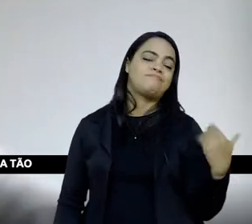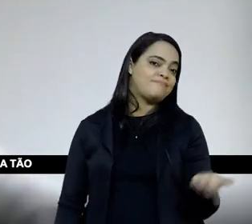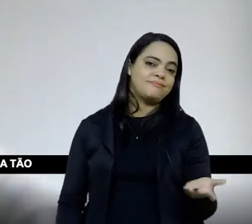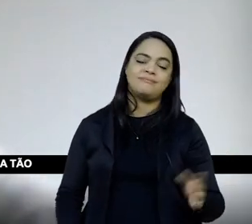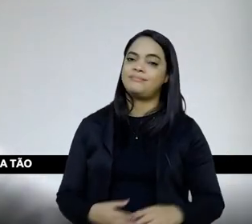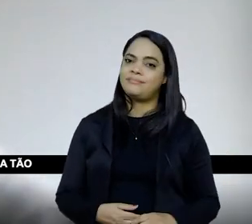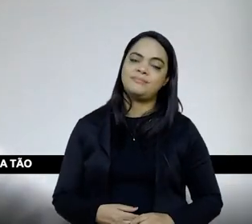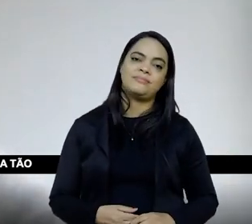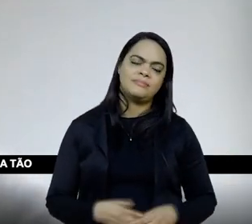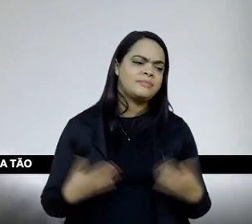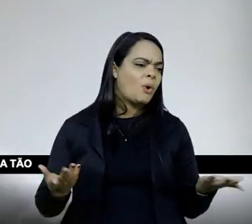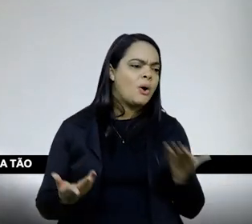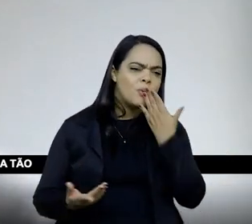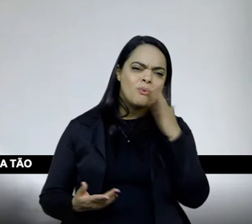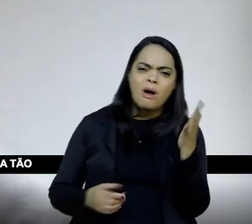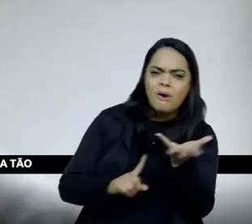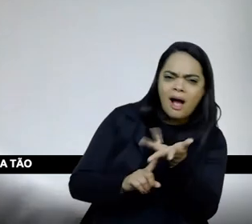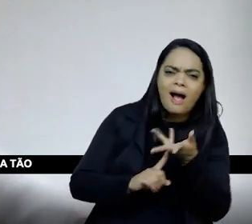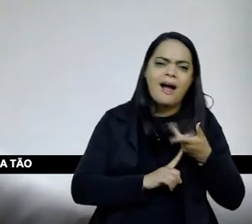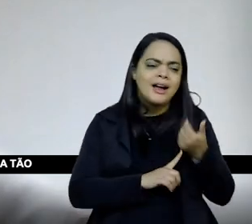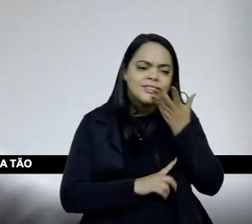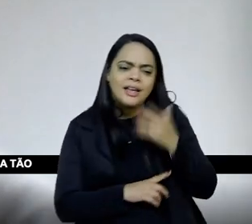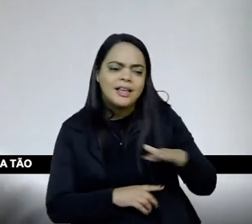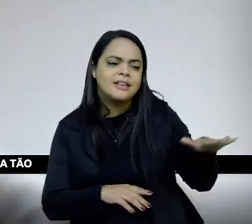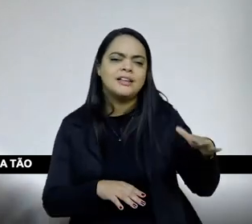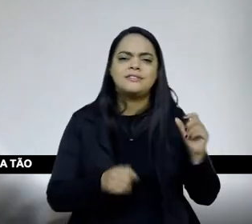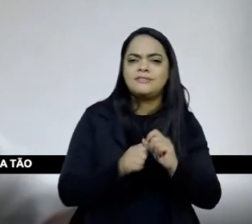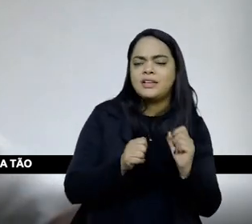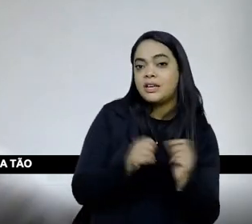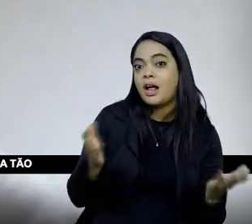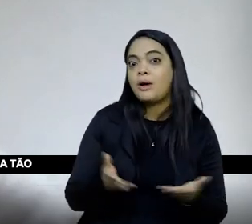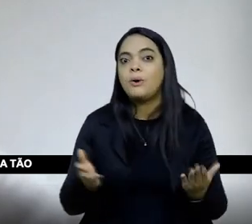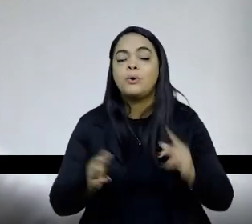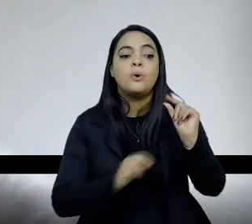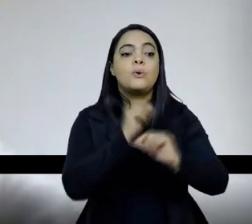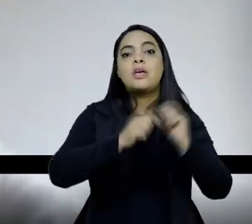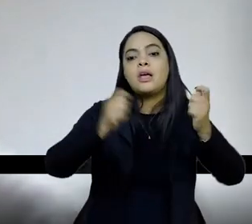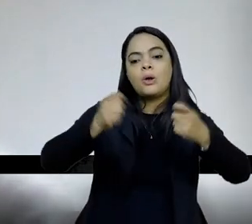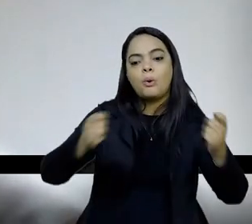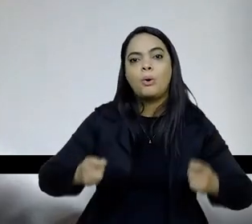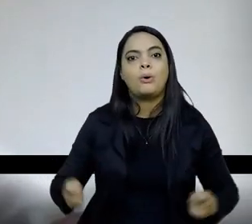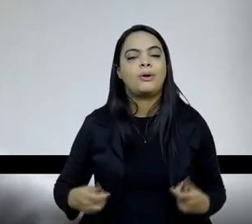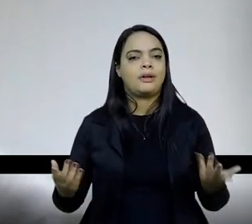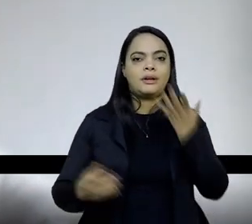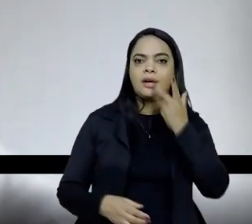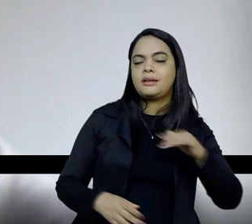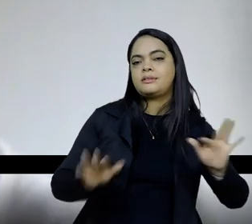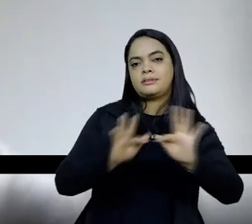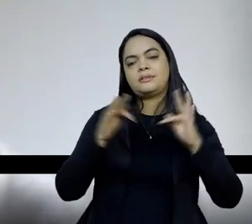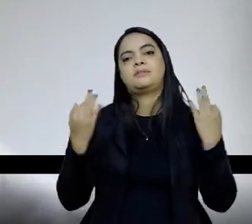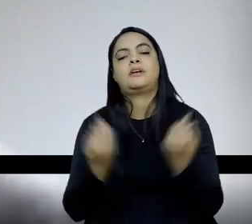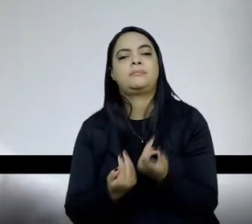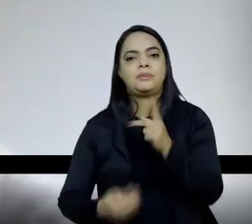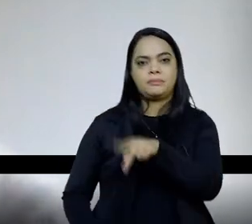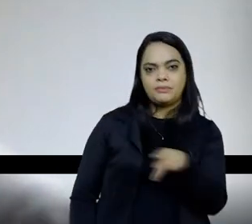como que arte é essa que a meninada está fazendo sobre esse momento. Talvez isso seja tão tocante para as famílias, para as